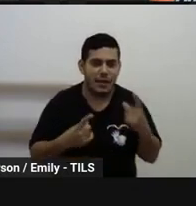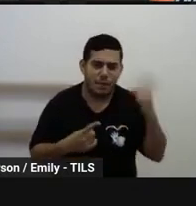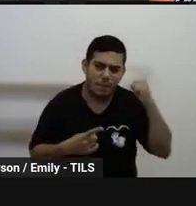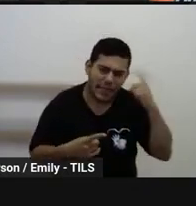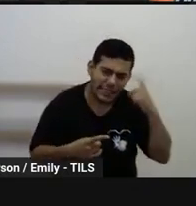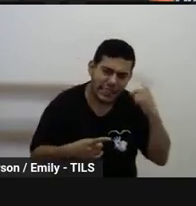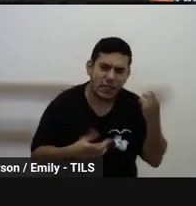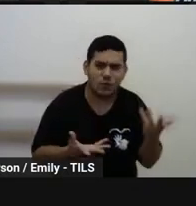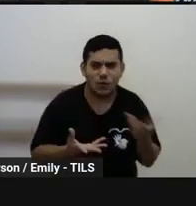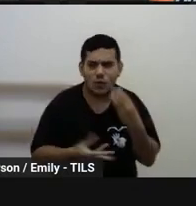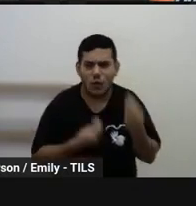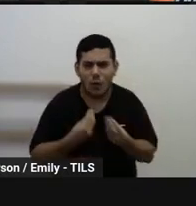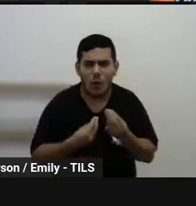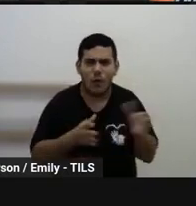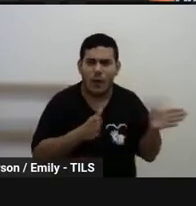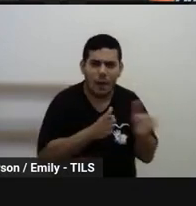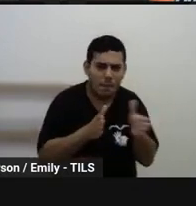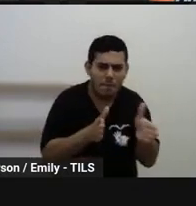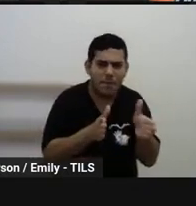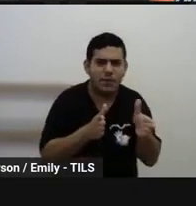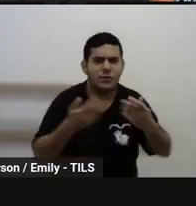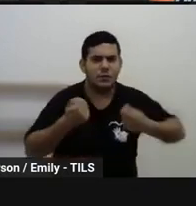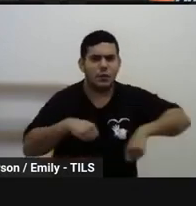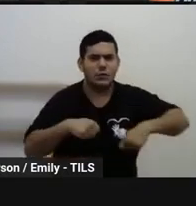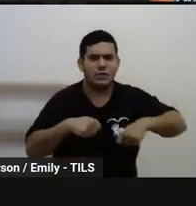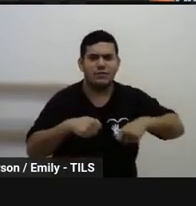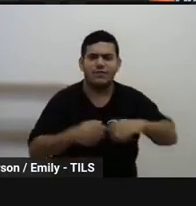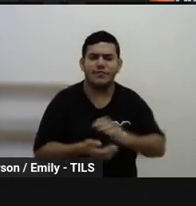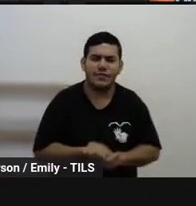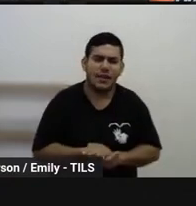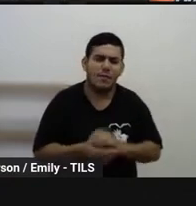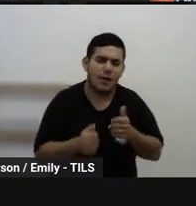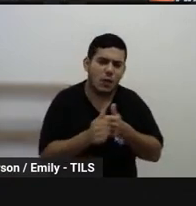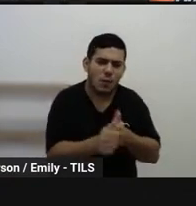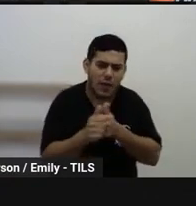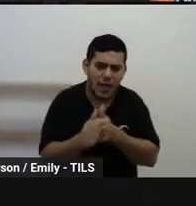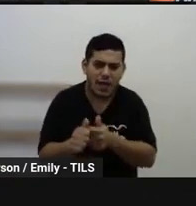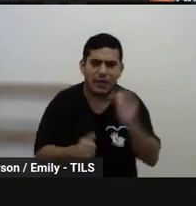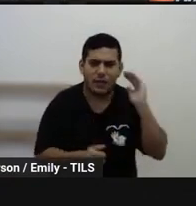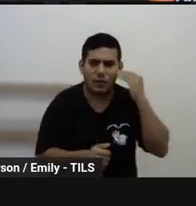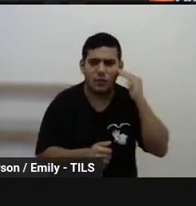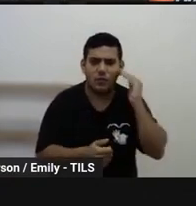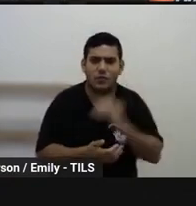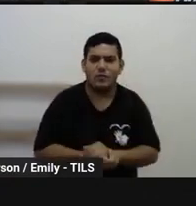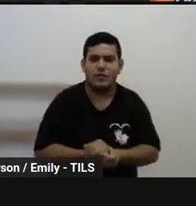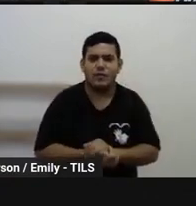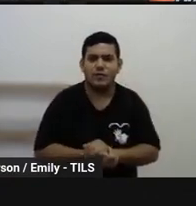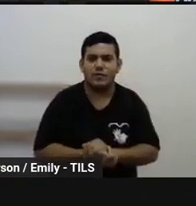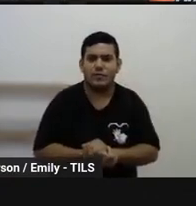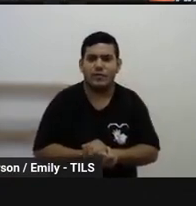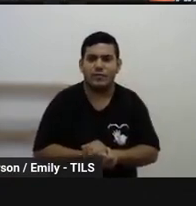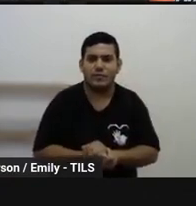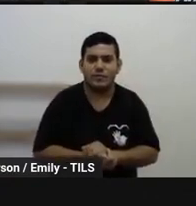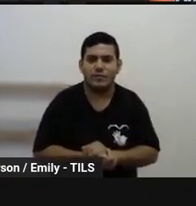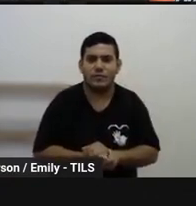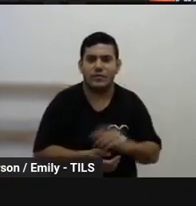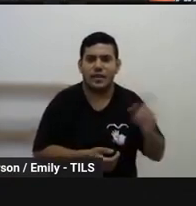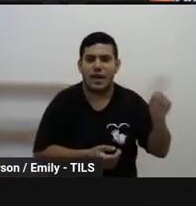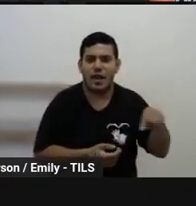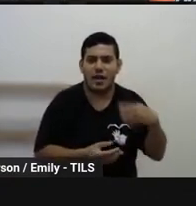em caminhos possíveis para estar dando esse acompanhamento, inclusive, o que eu falei anteriormente, né,